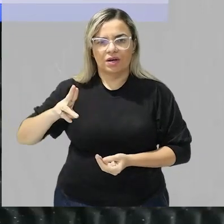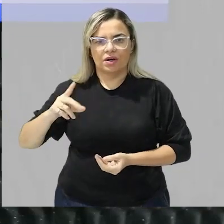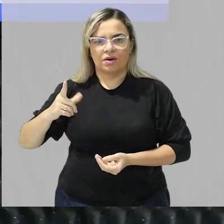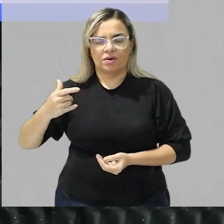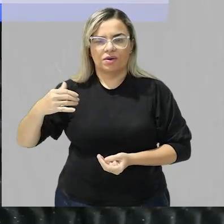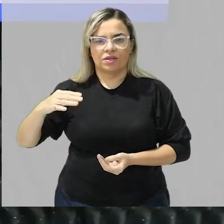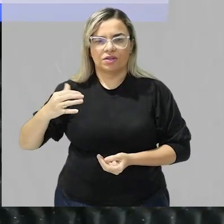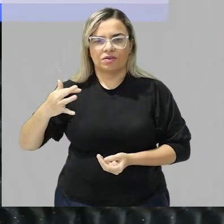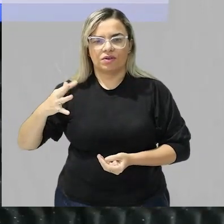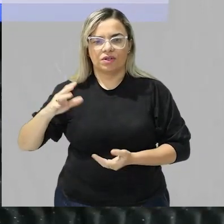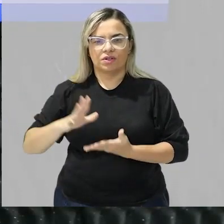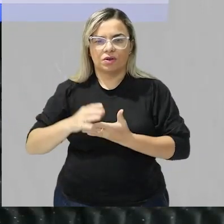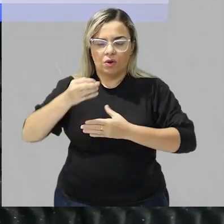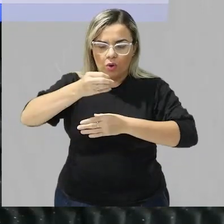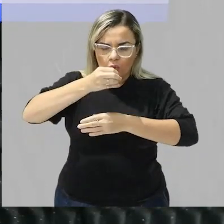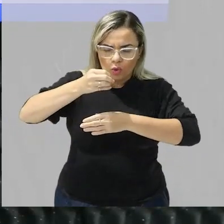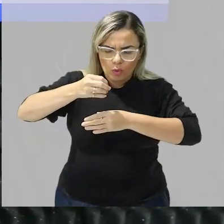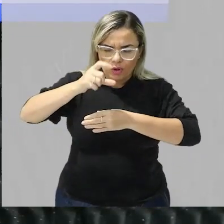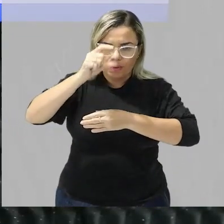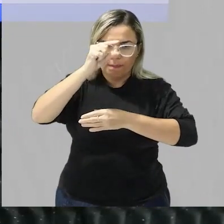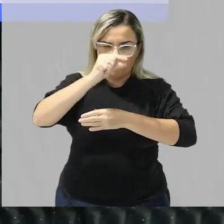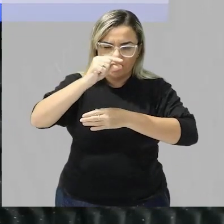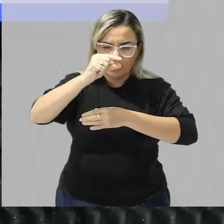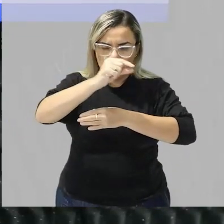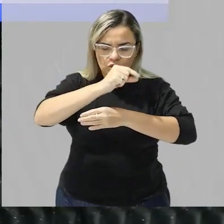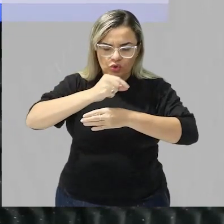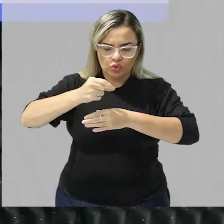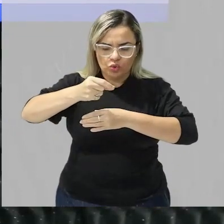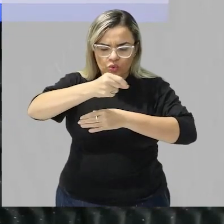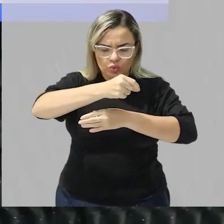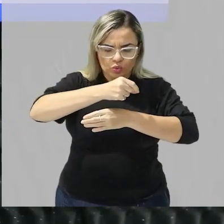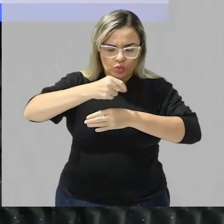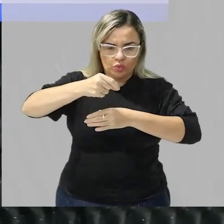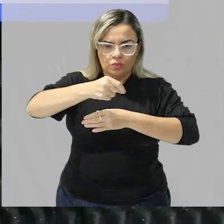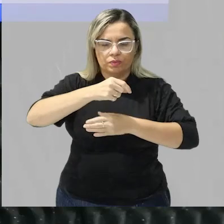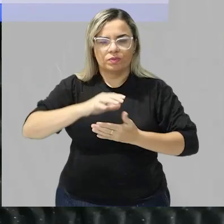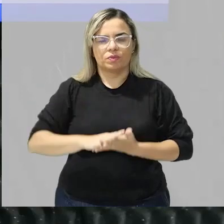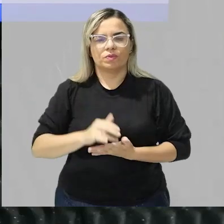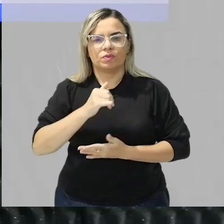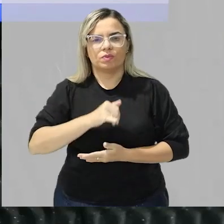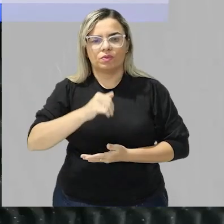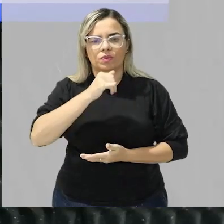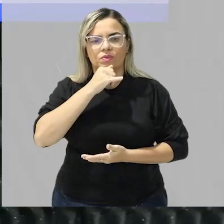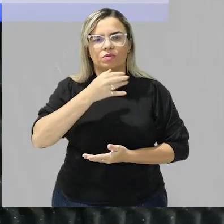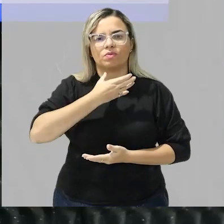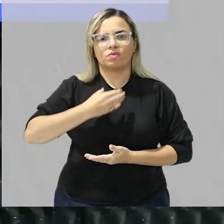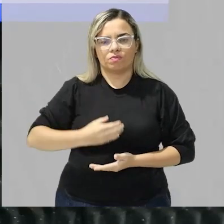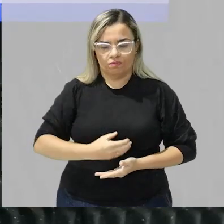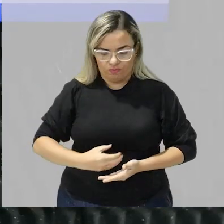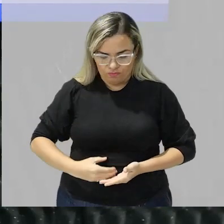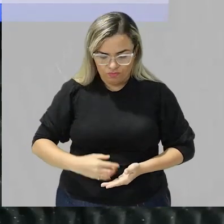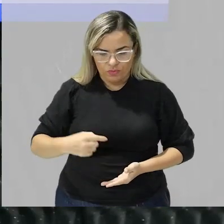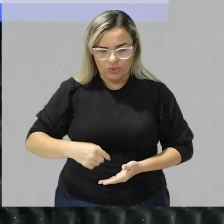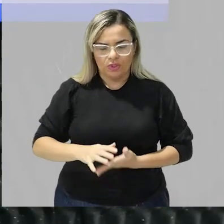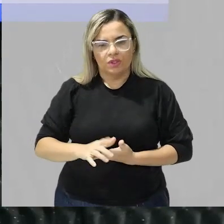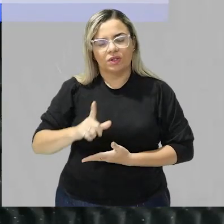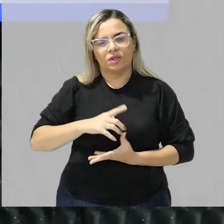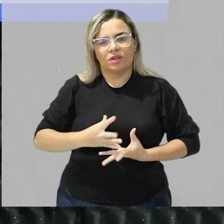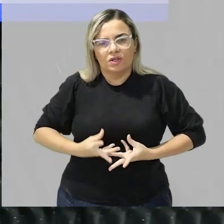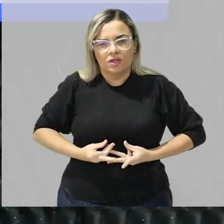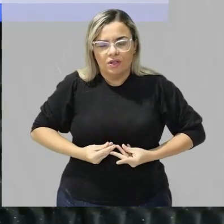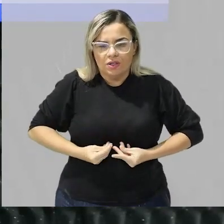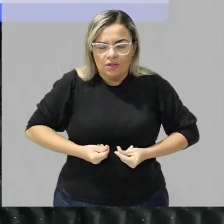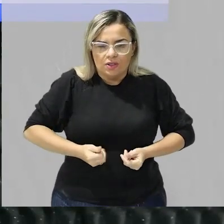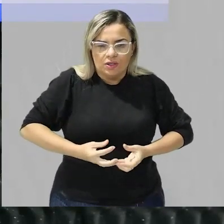partículas então é isso que acontece por exemplo no nosso intestino existem substâncias